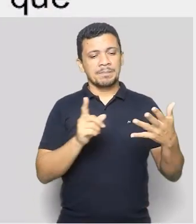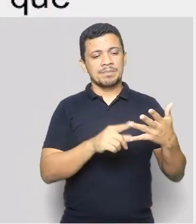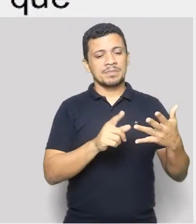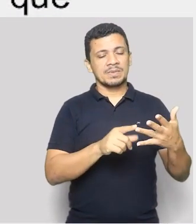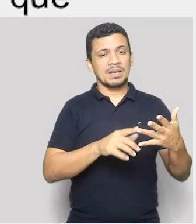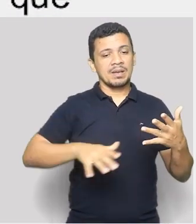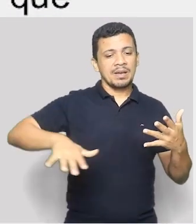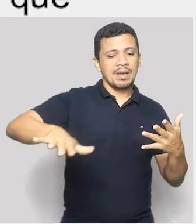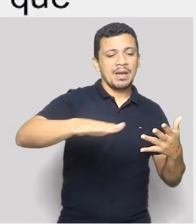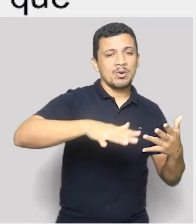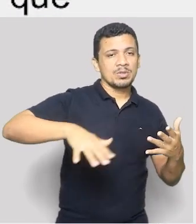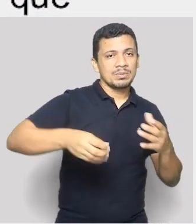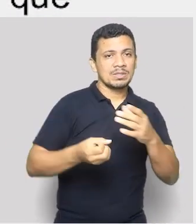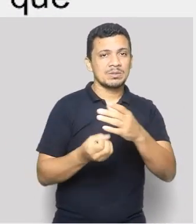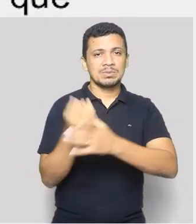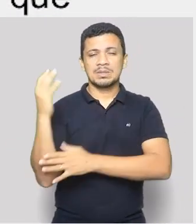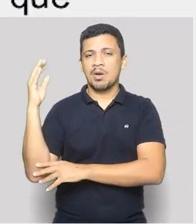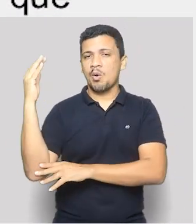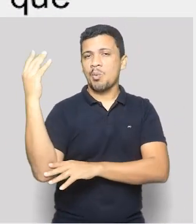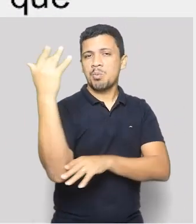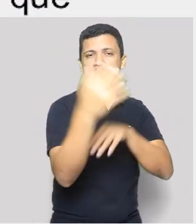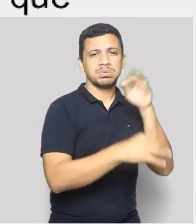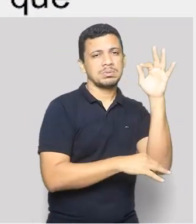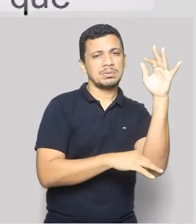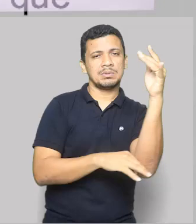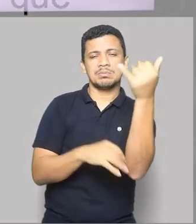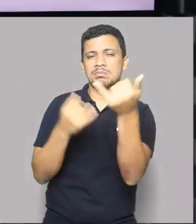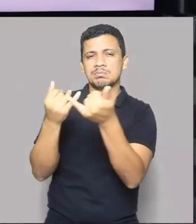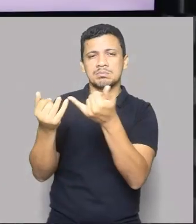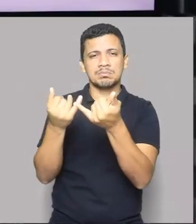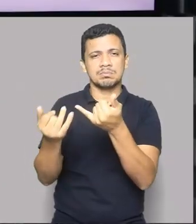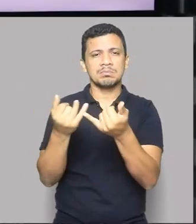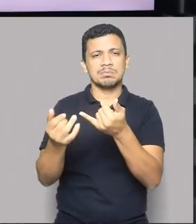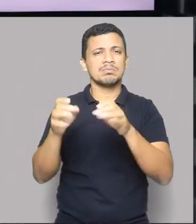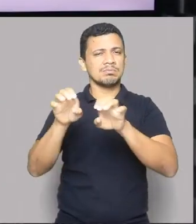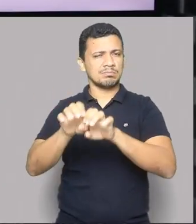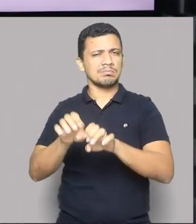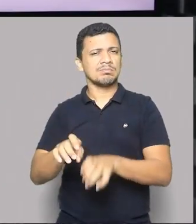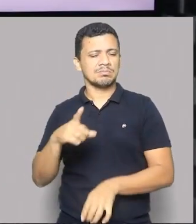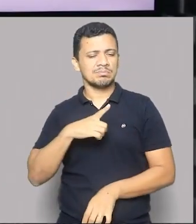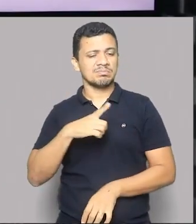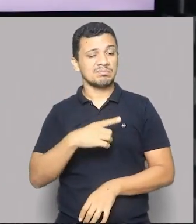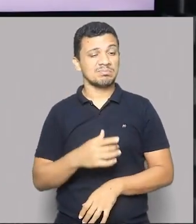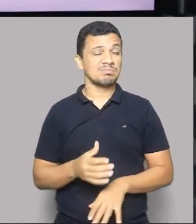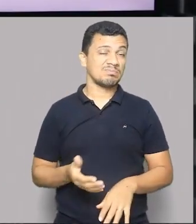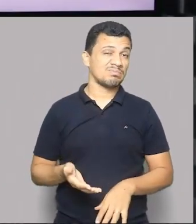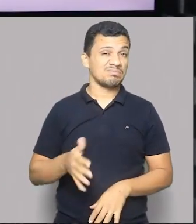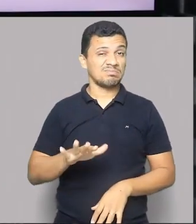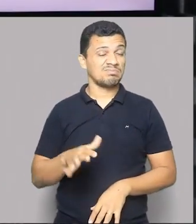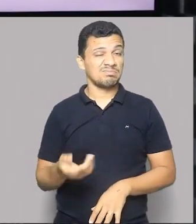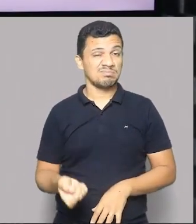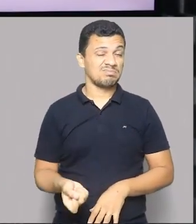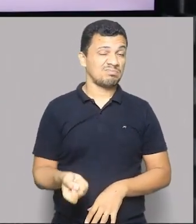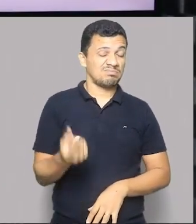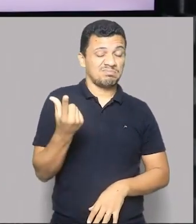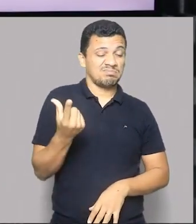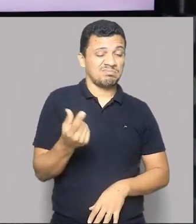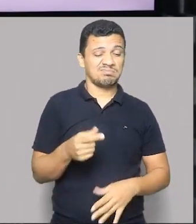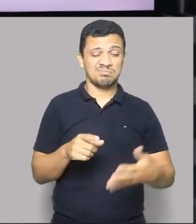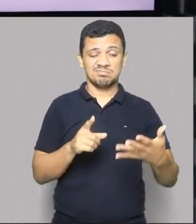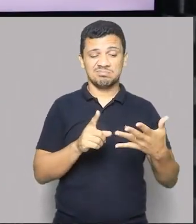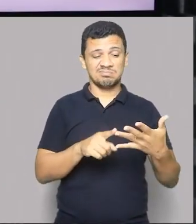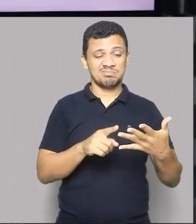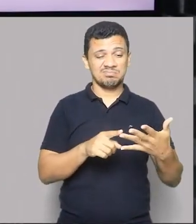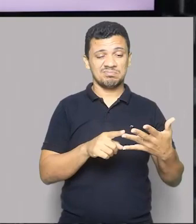formado por plantas homogêneas e possui estruturas semelhantes. Que é meio, né, esquisito, né? Então a gente já